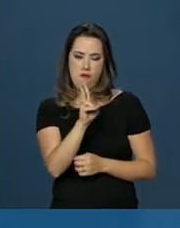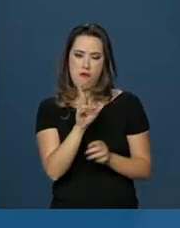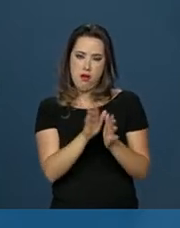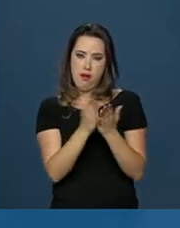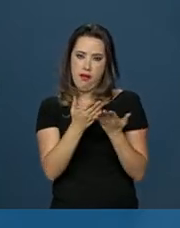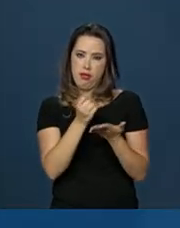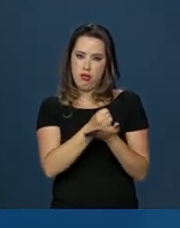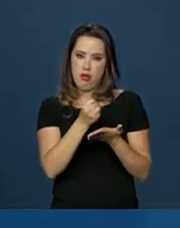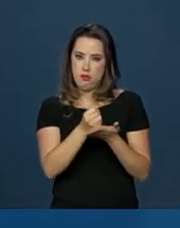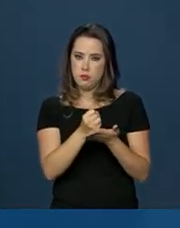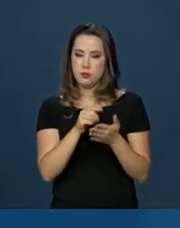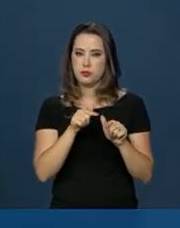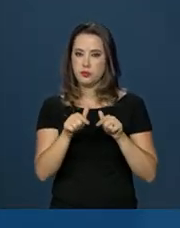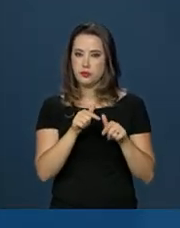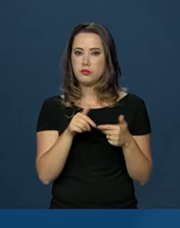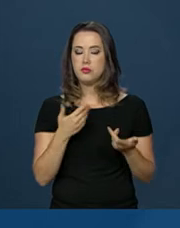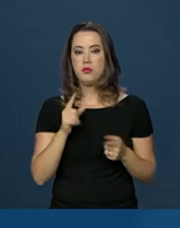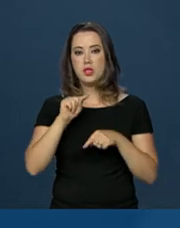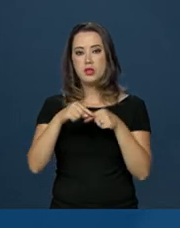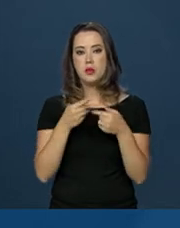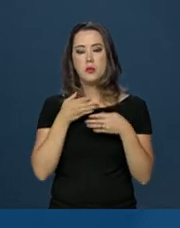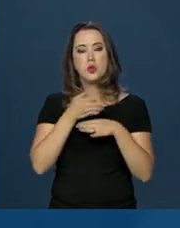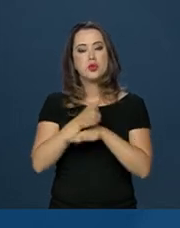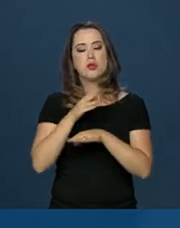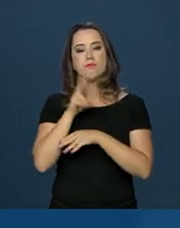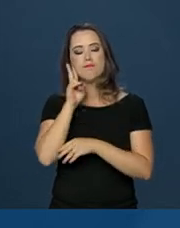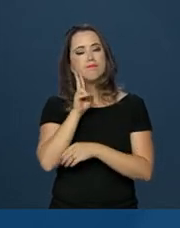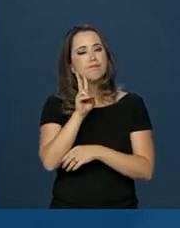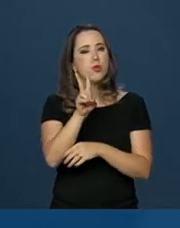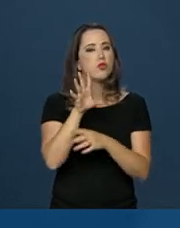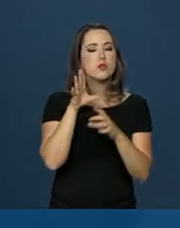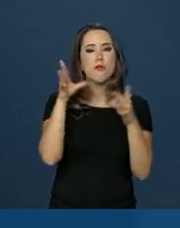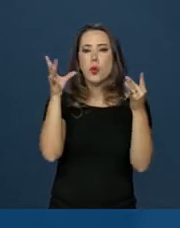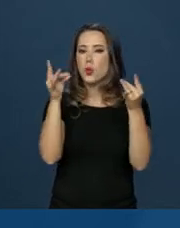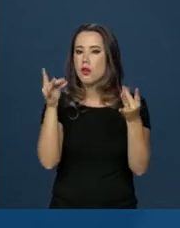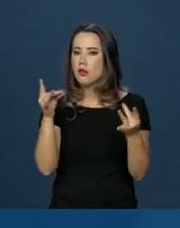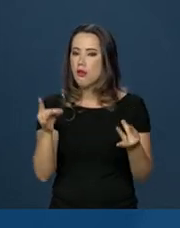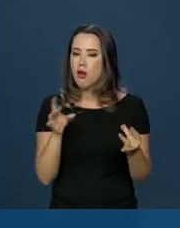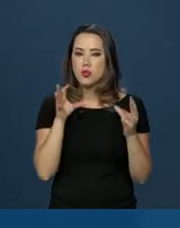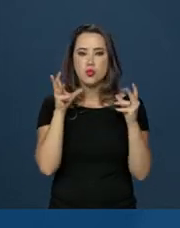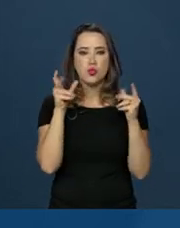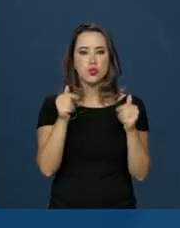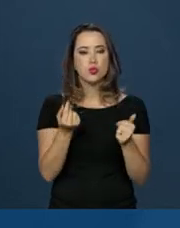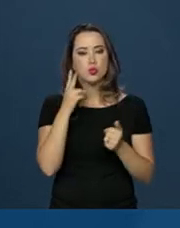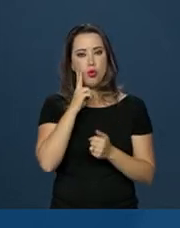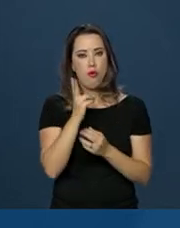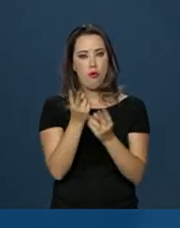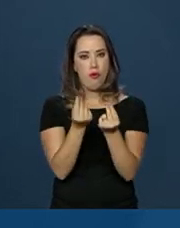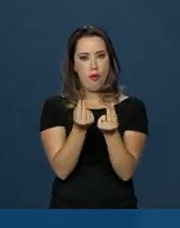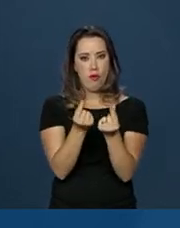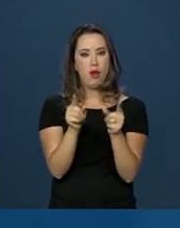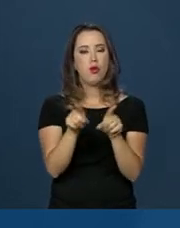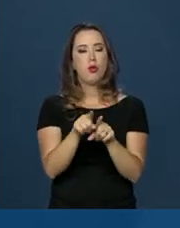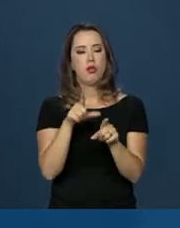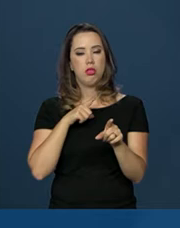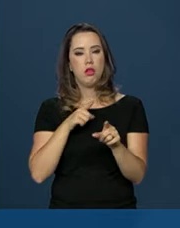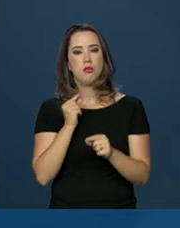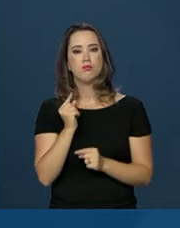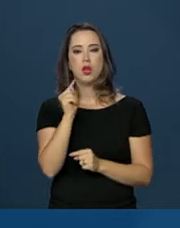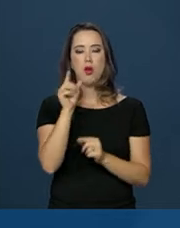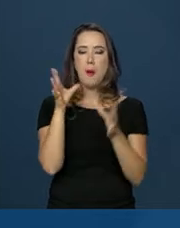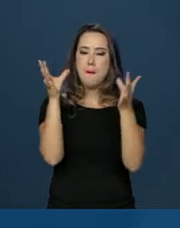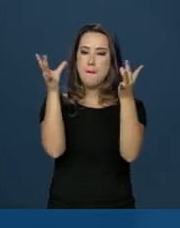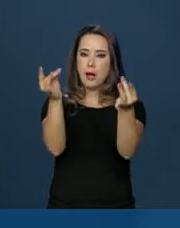de trabalho. Depois de feito o acesso, você visualiza as contas e os saldos do FGTS. Clicando em cada conta,